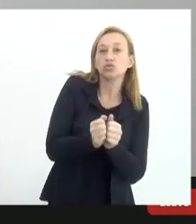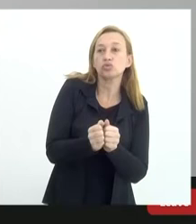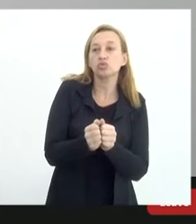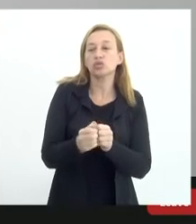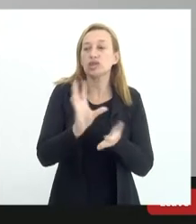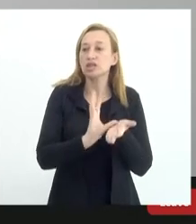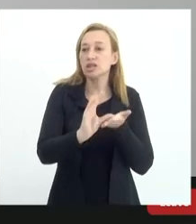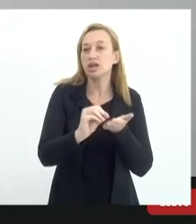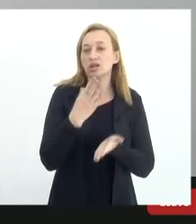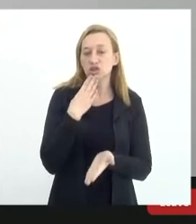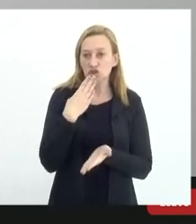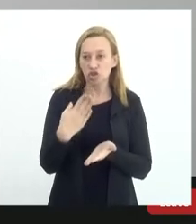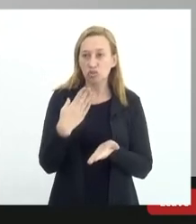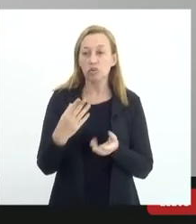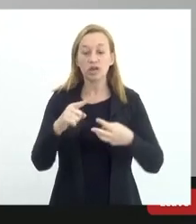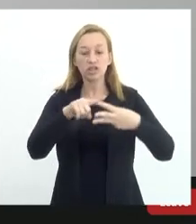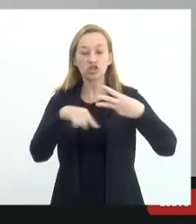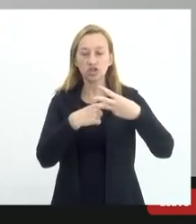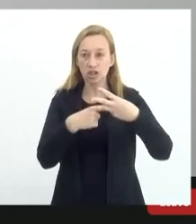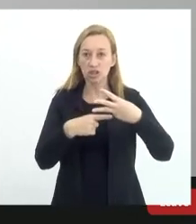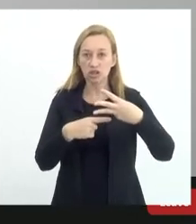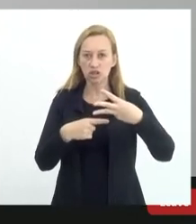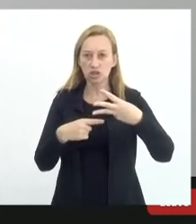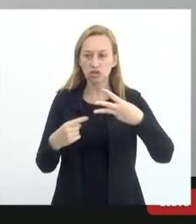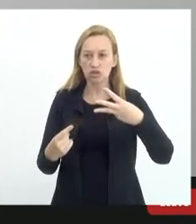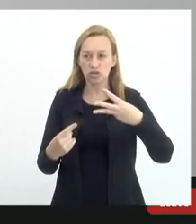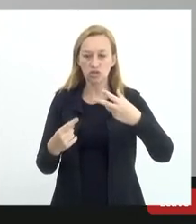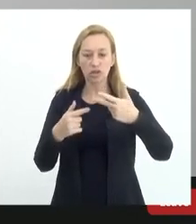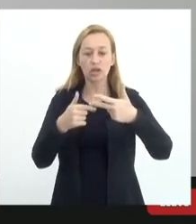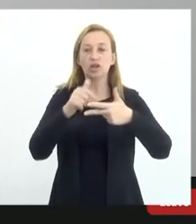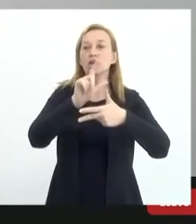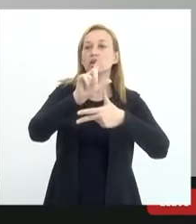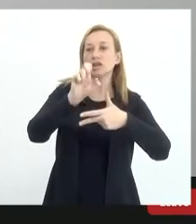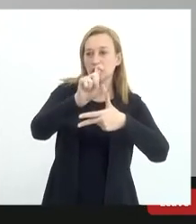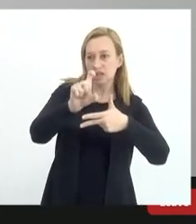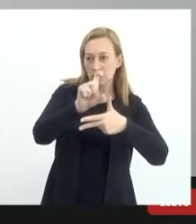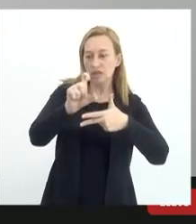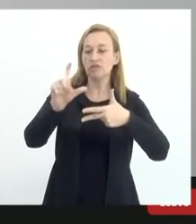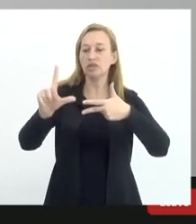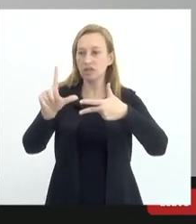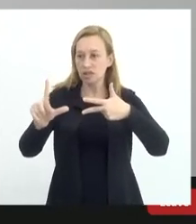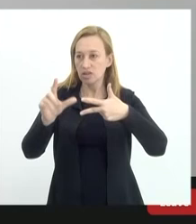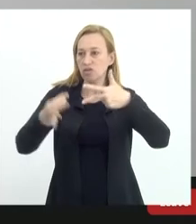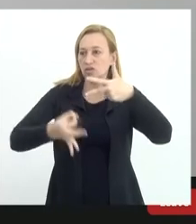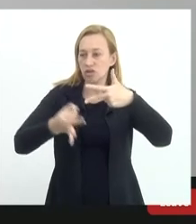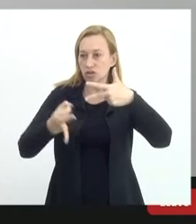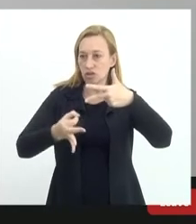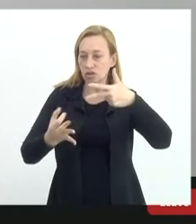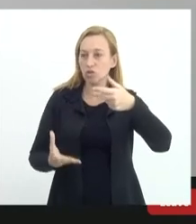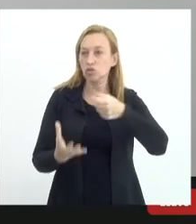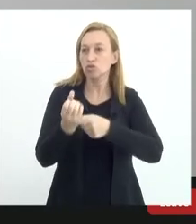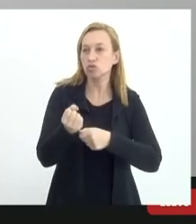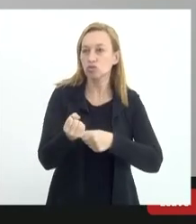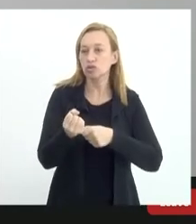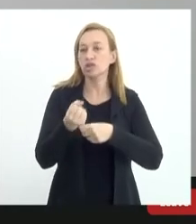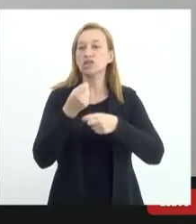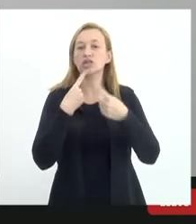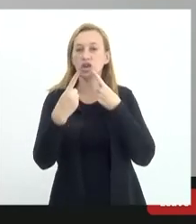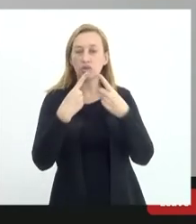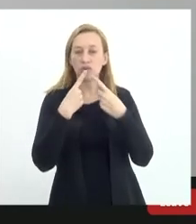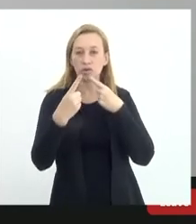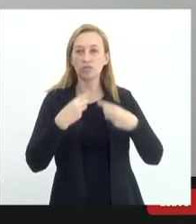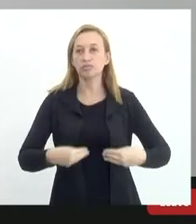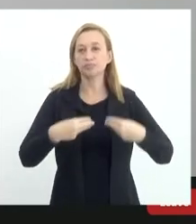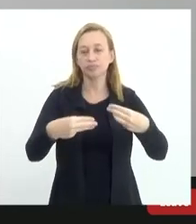pauta ou seja os três poderes articulados dialogando com o Ministério da Saúde fazendo ver que há experiências